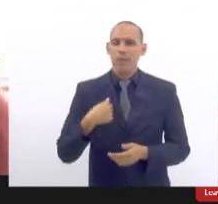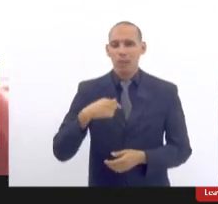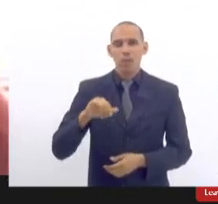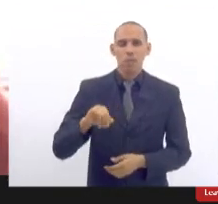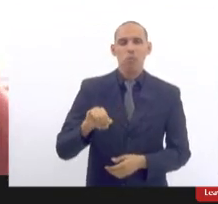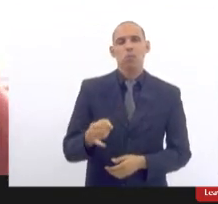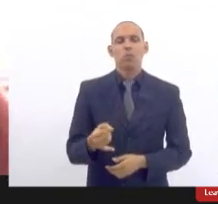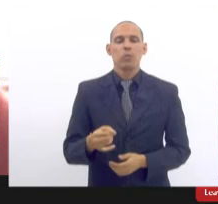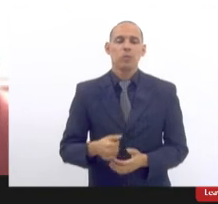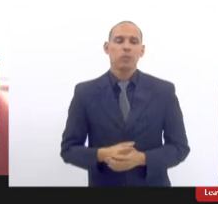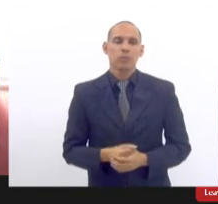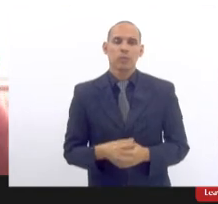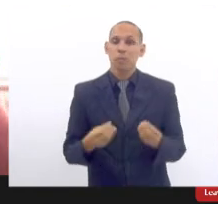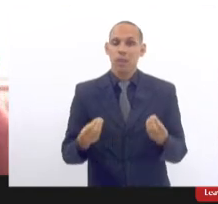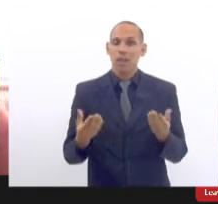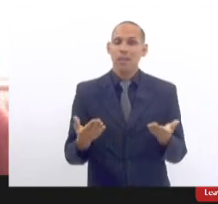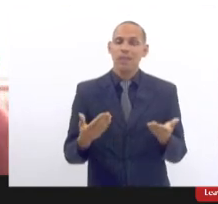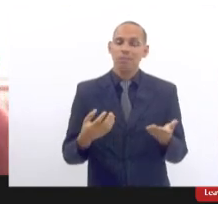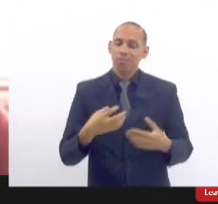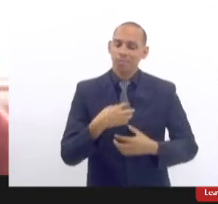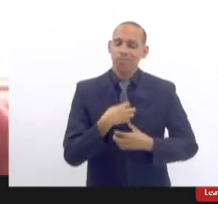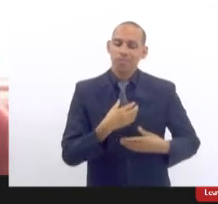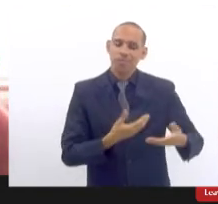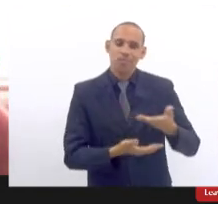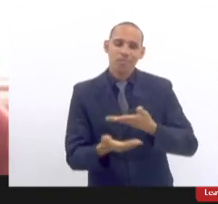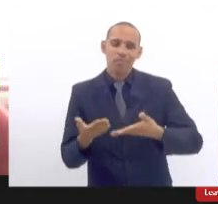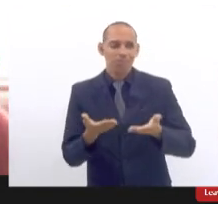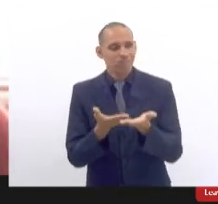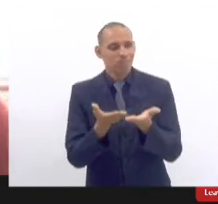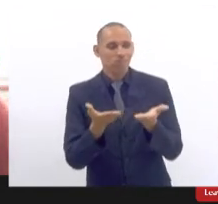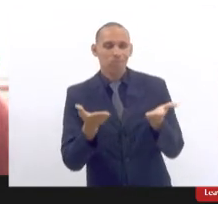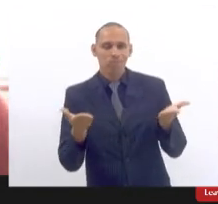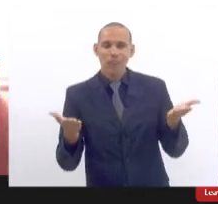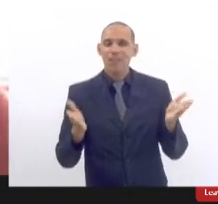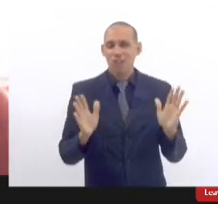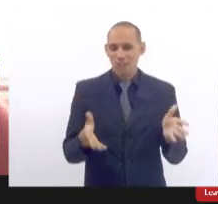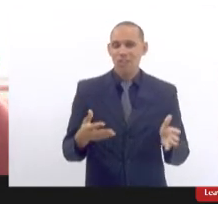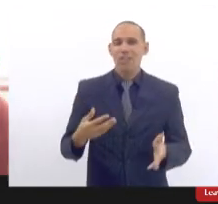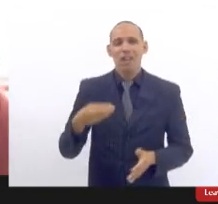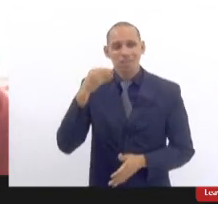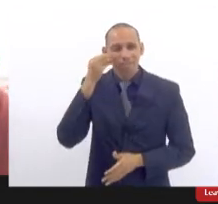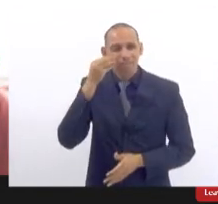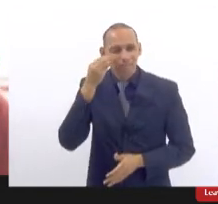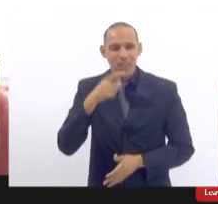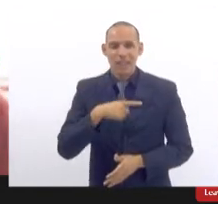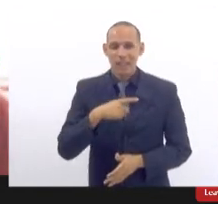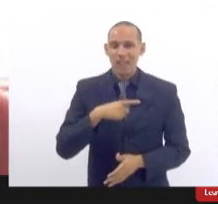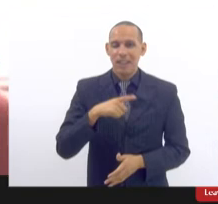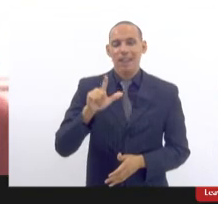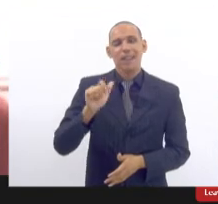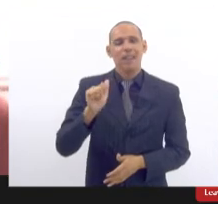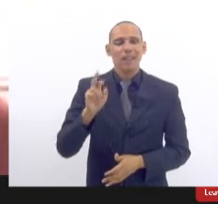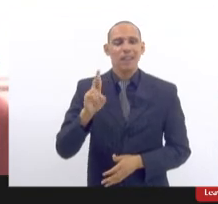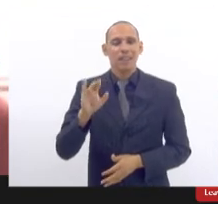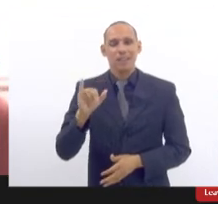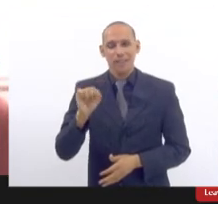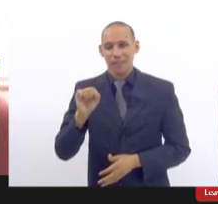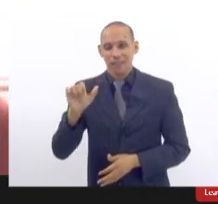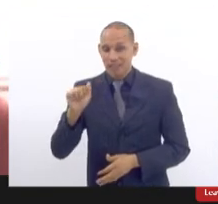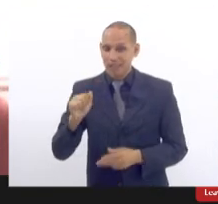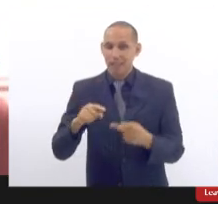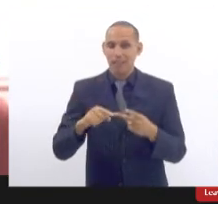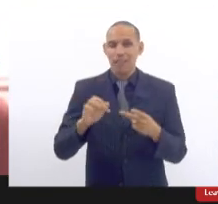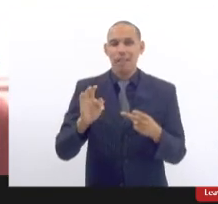para me solidarizar aqui com as companheiras que vivenciaram essa experiência tanto a Larissa quanto a